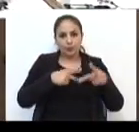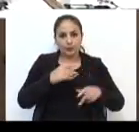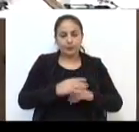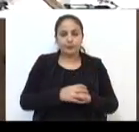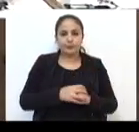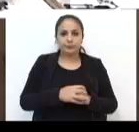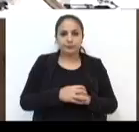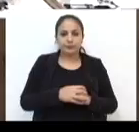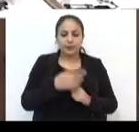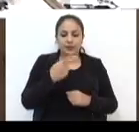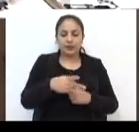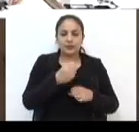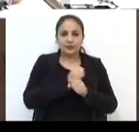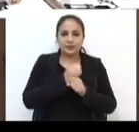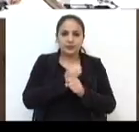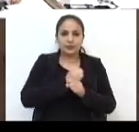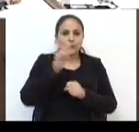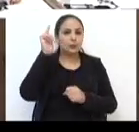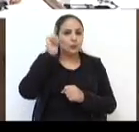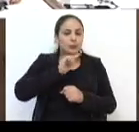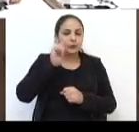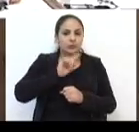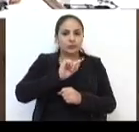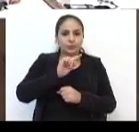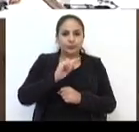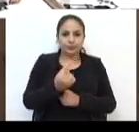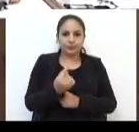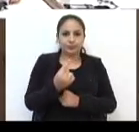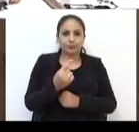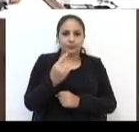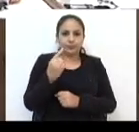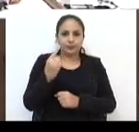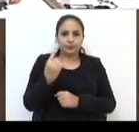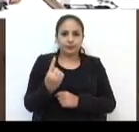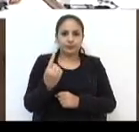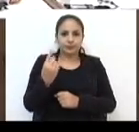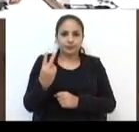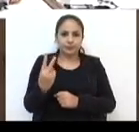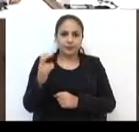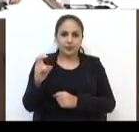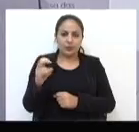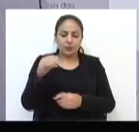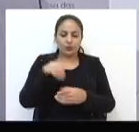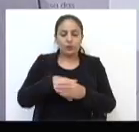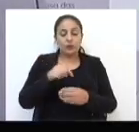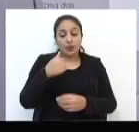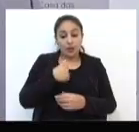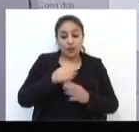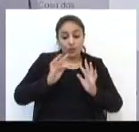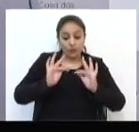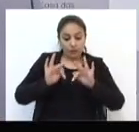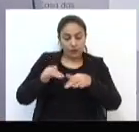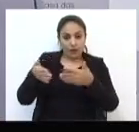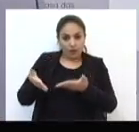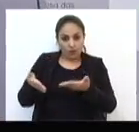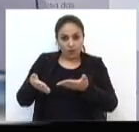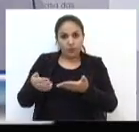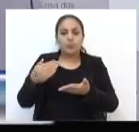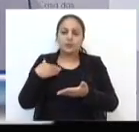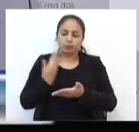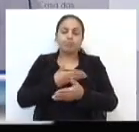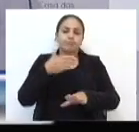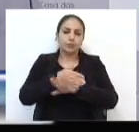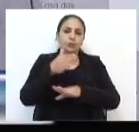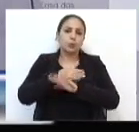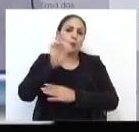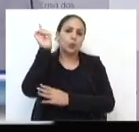Povo. No pleito deste ano, conquistou 1.125 votos. Saio fazendo